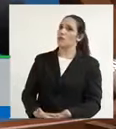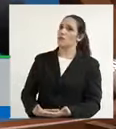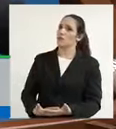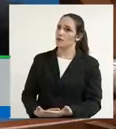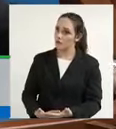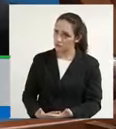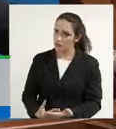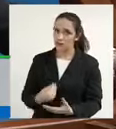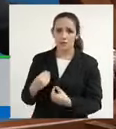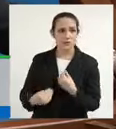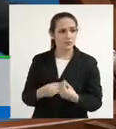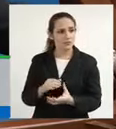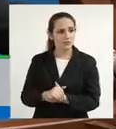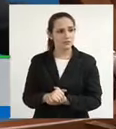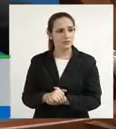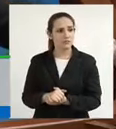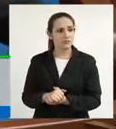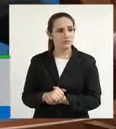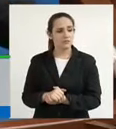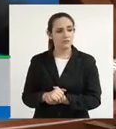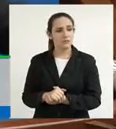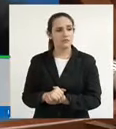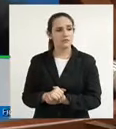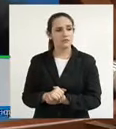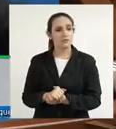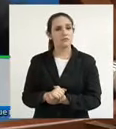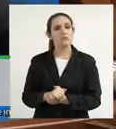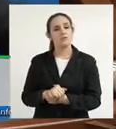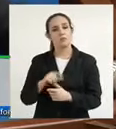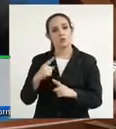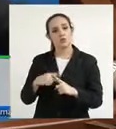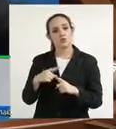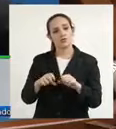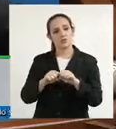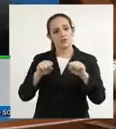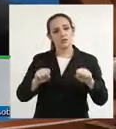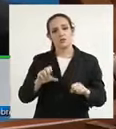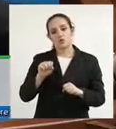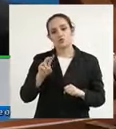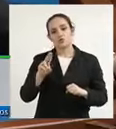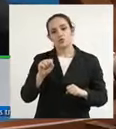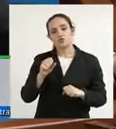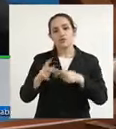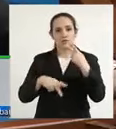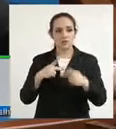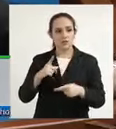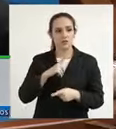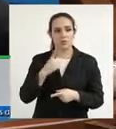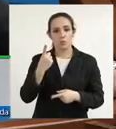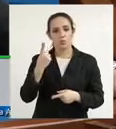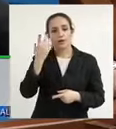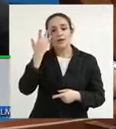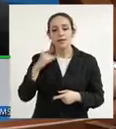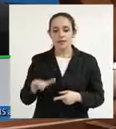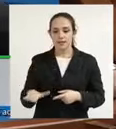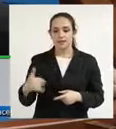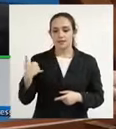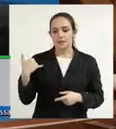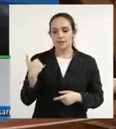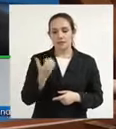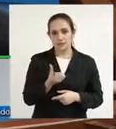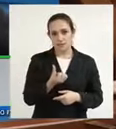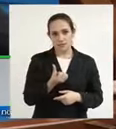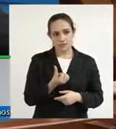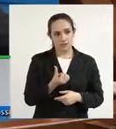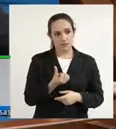Carvalmi, é que já foi atendido pelo SUS, está sendo atendido pelo SUS, uma criança de seis anos de idade com